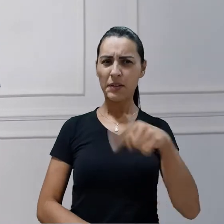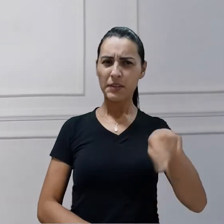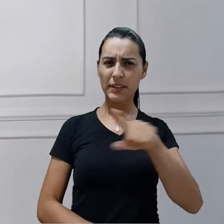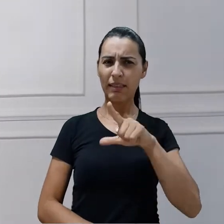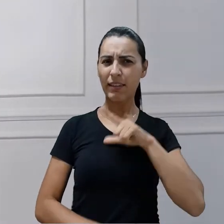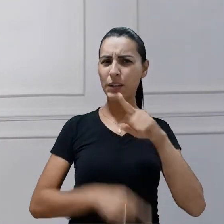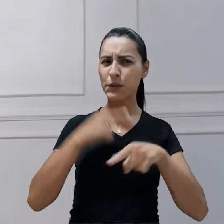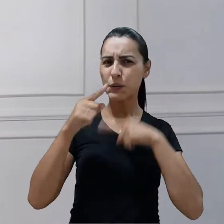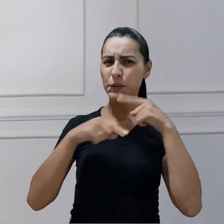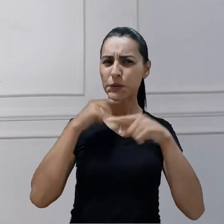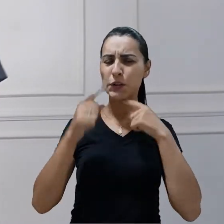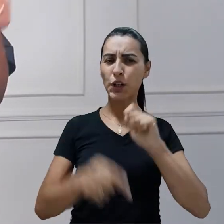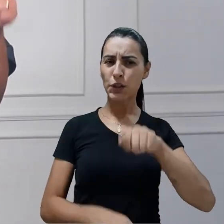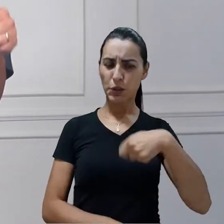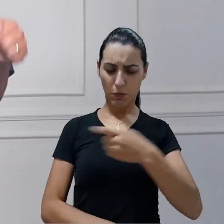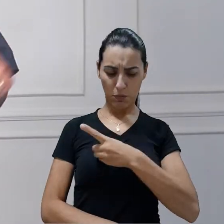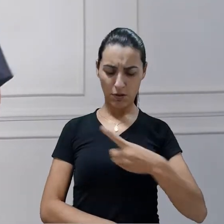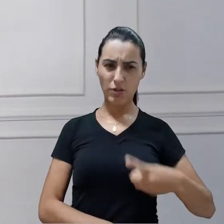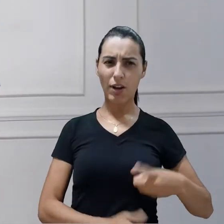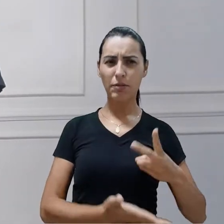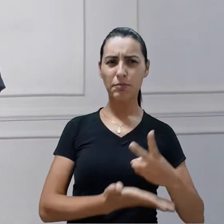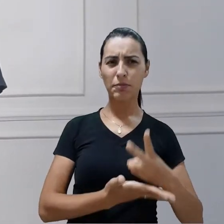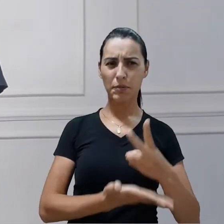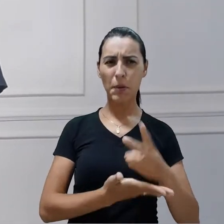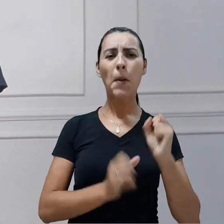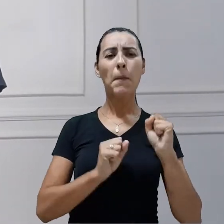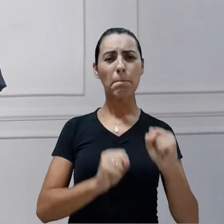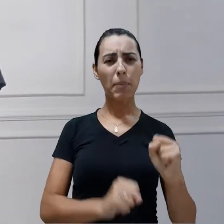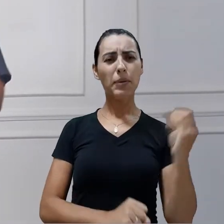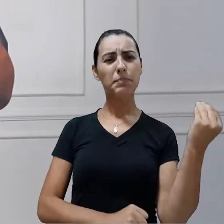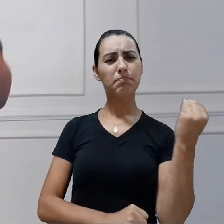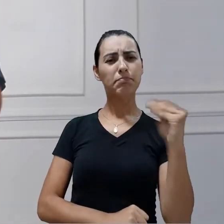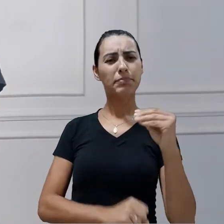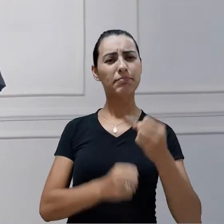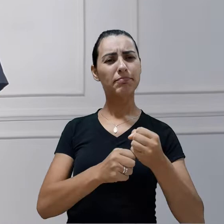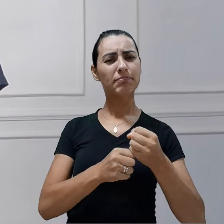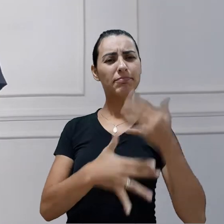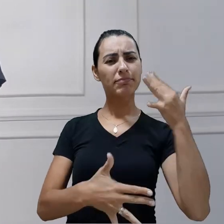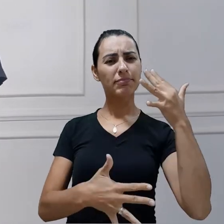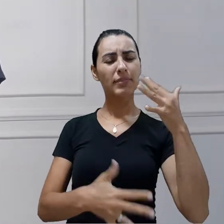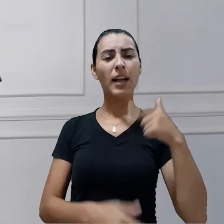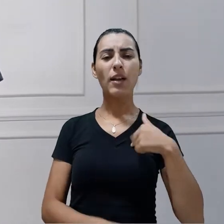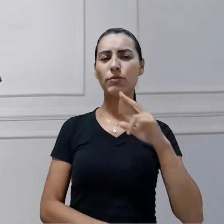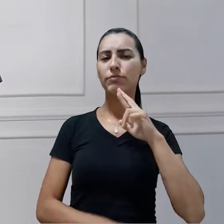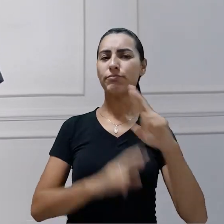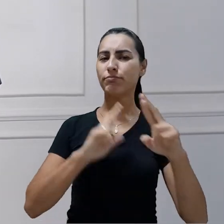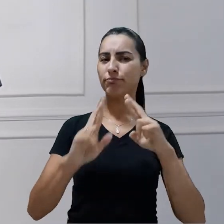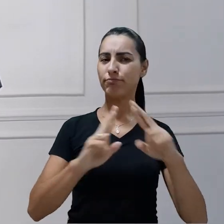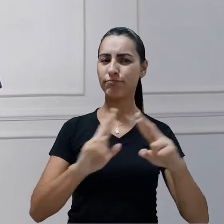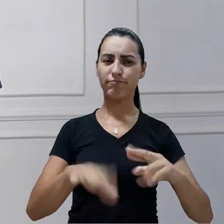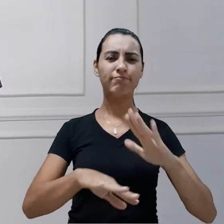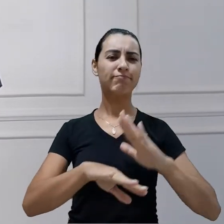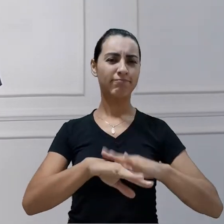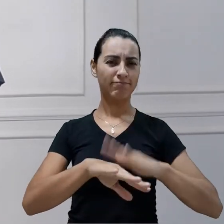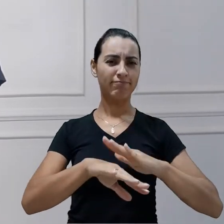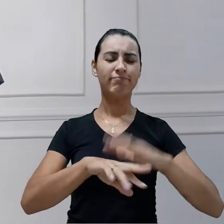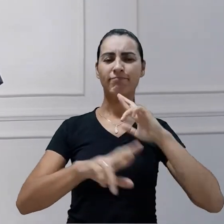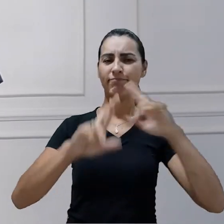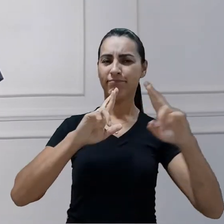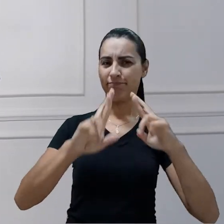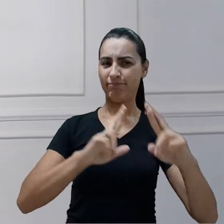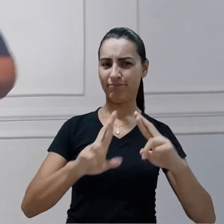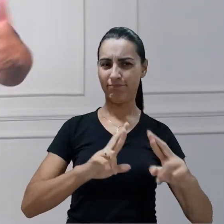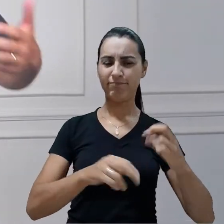também sobre o diaconato permanente, pode deixar aqui nos comentários que eu vou respondendo, tanto pelos comentários